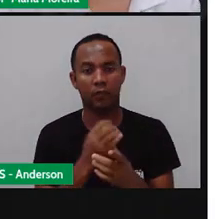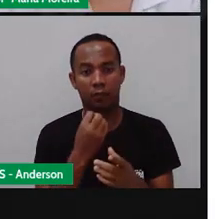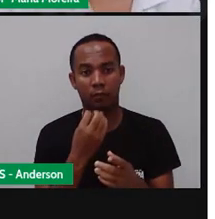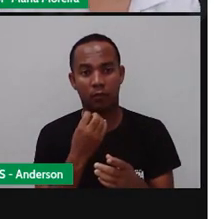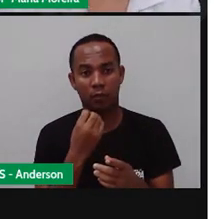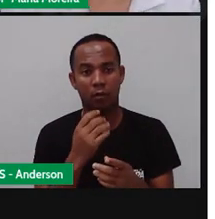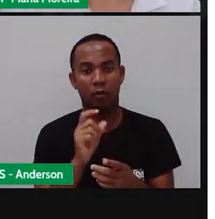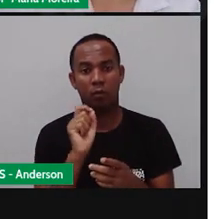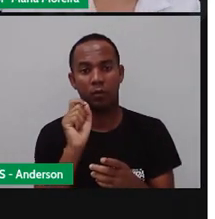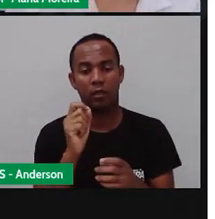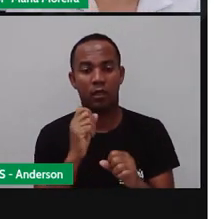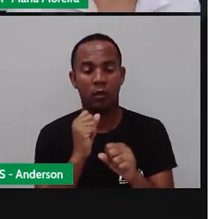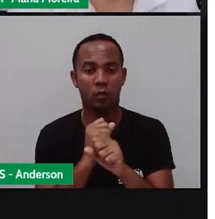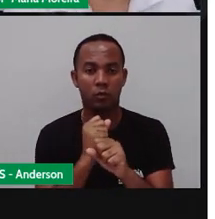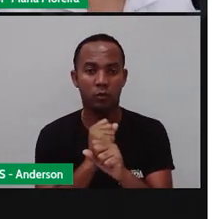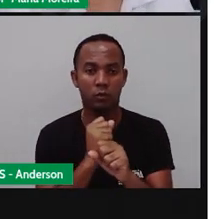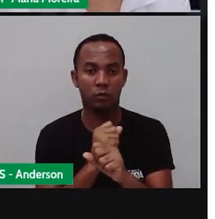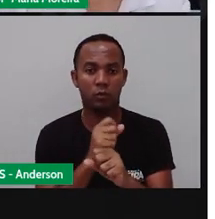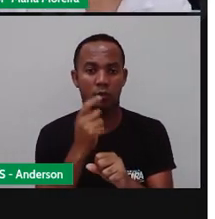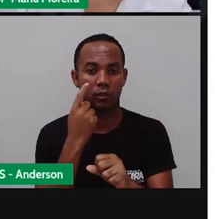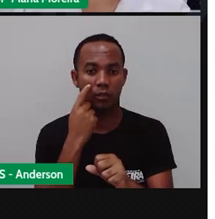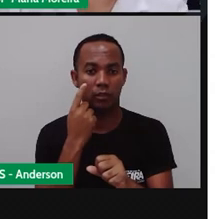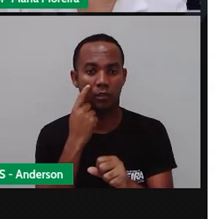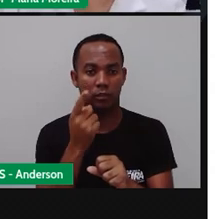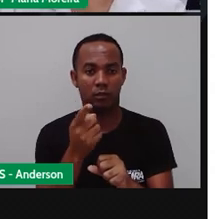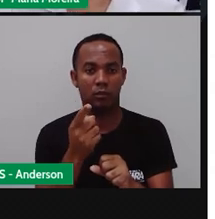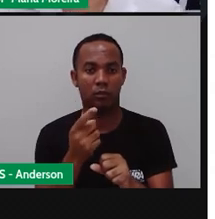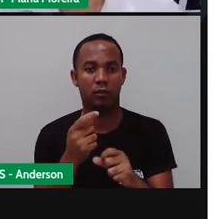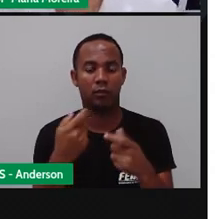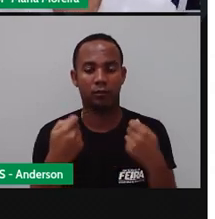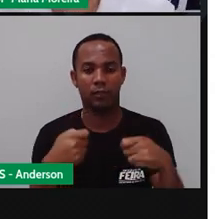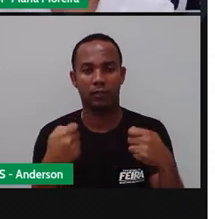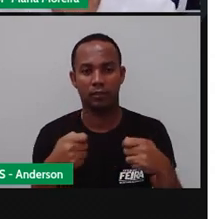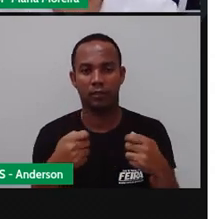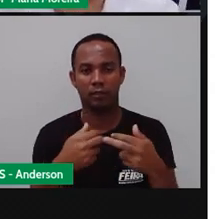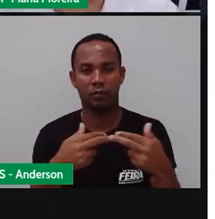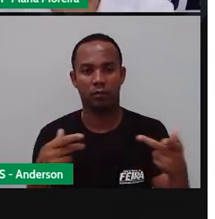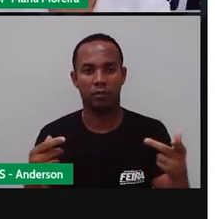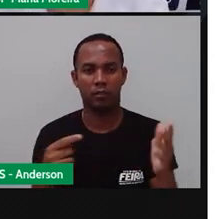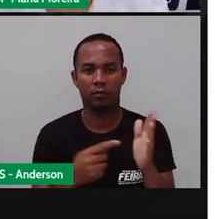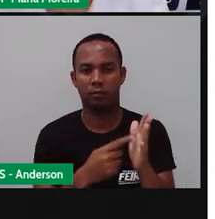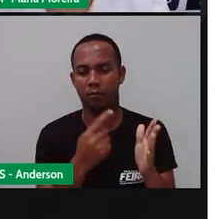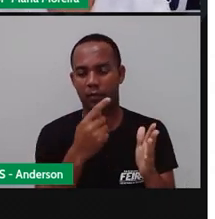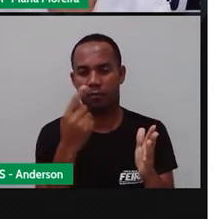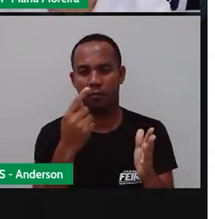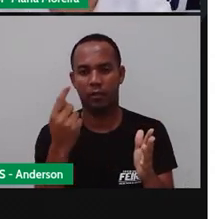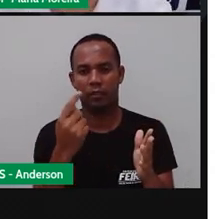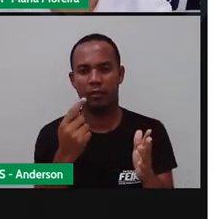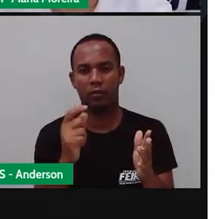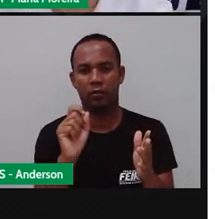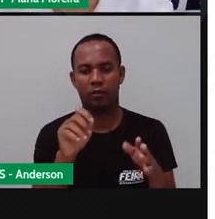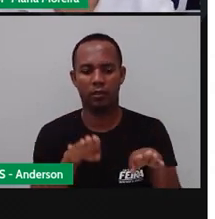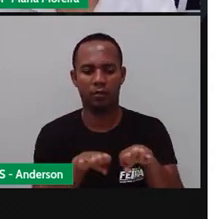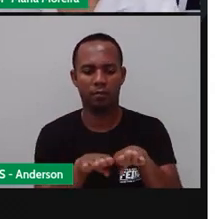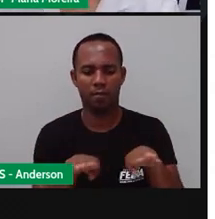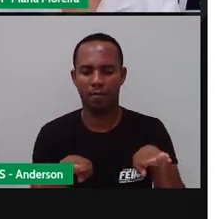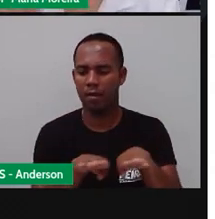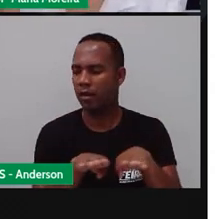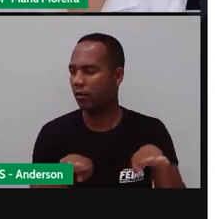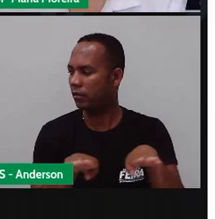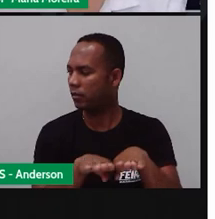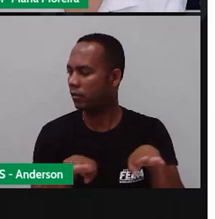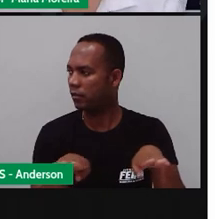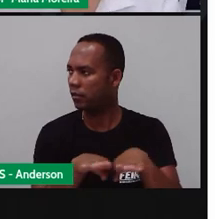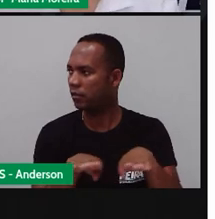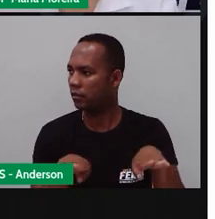para construir a maquete, Anderson Vamos precisar de algumas coisas Primeiro a gente precisa de uma base, certo? Que é